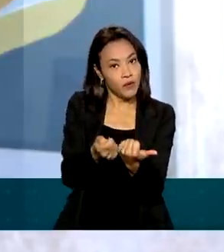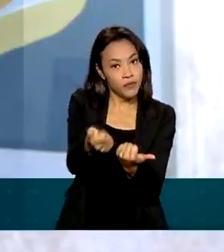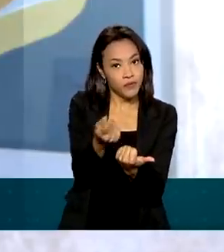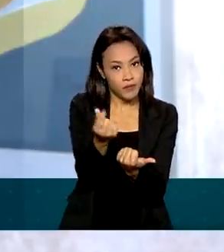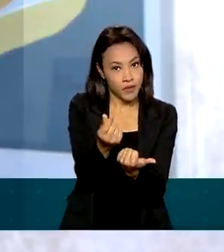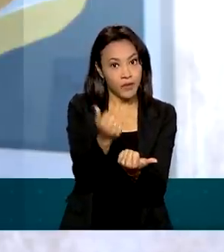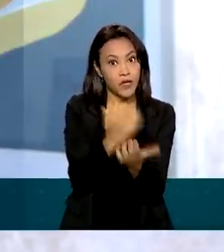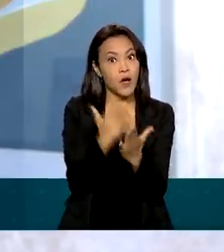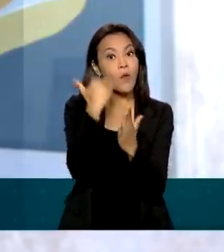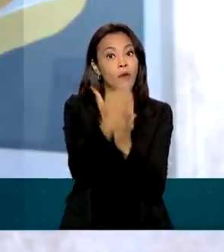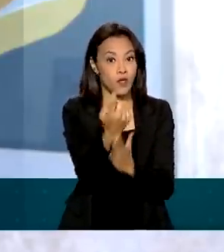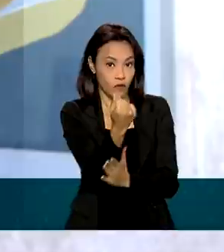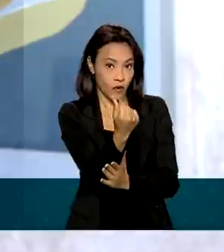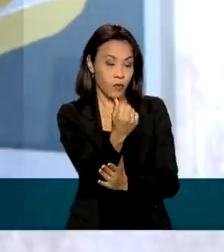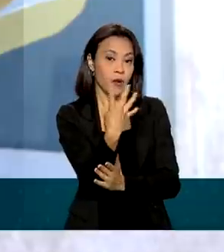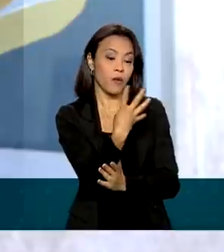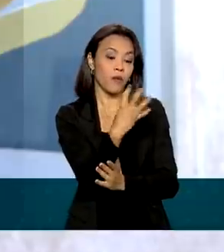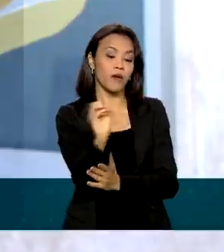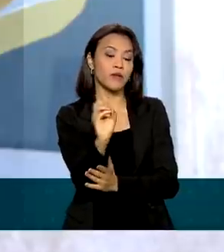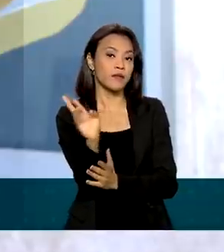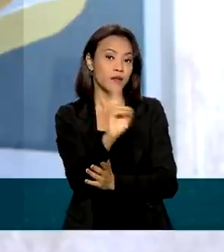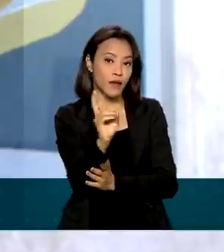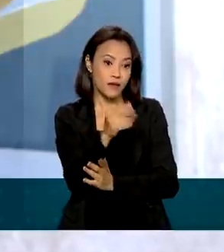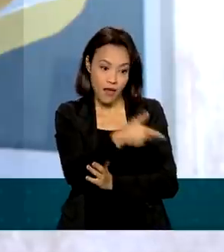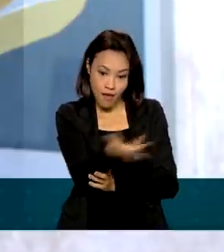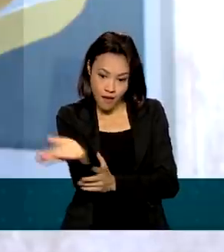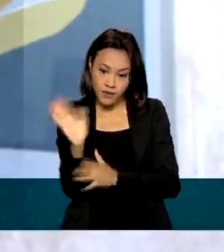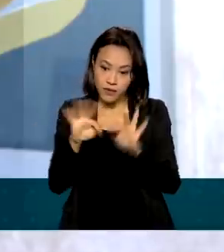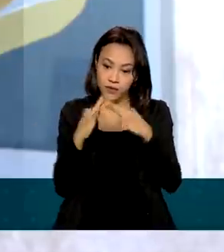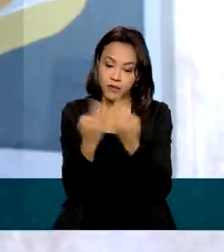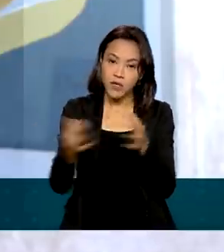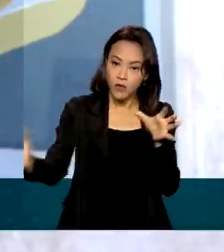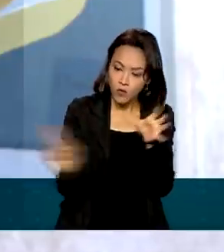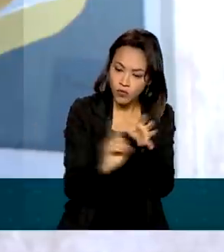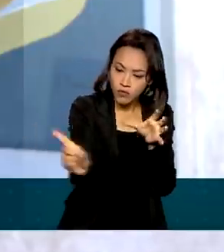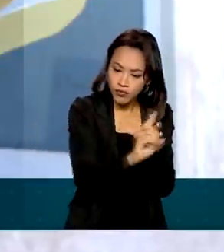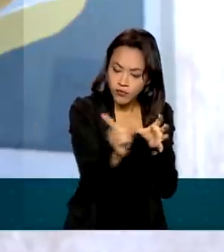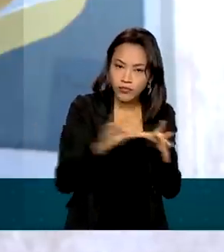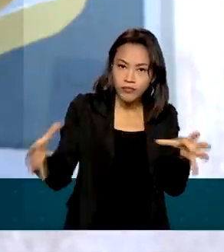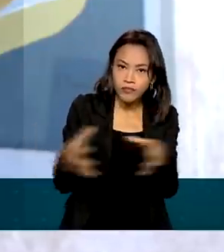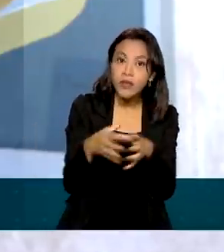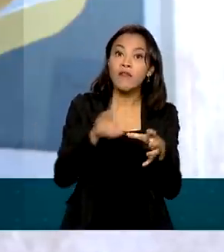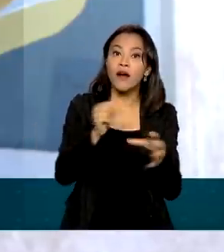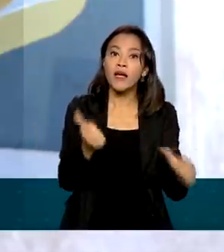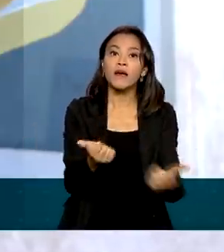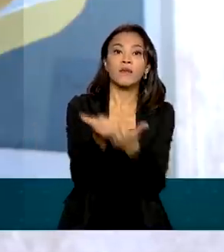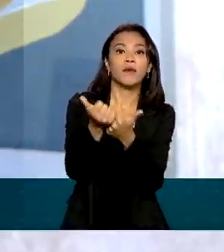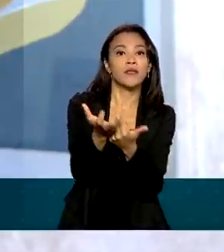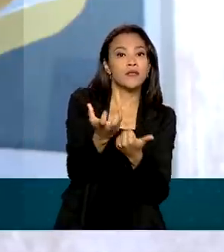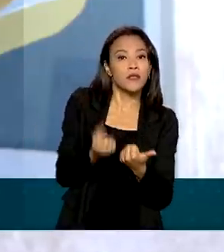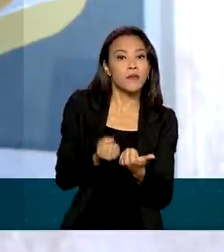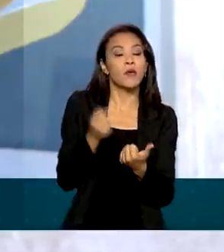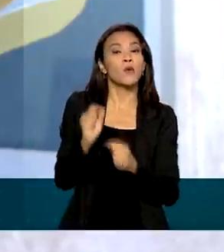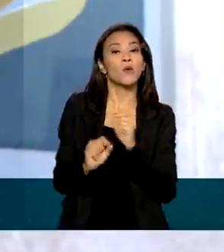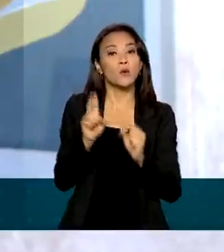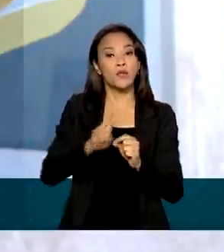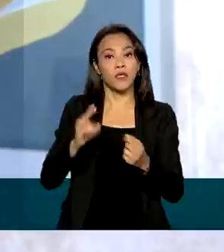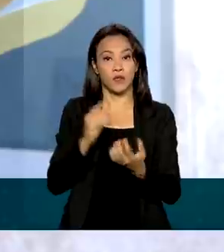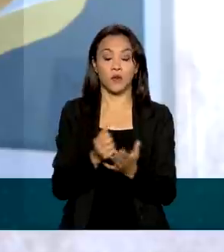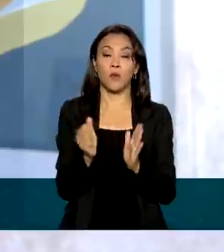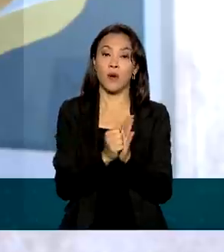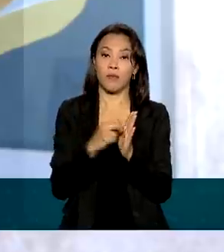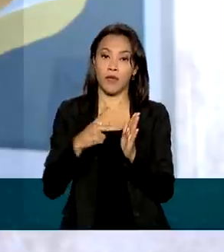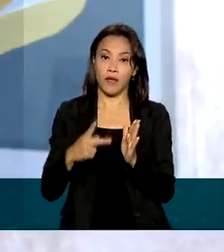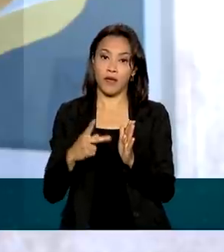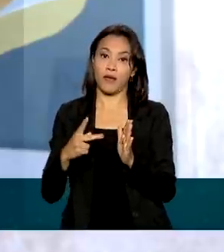agora para 400 reais. Essas famílias que foram incluídas no programa receberão o Auxílio Brasil por meio do aplicativo do Caixa Tem. E,